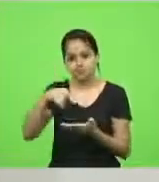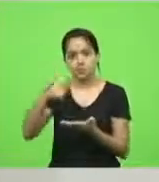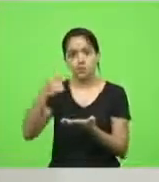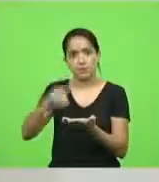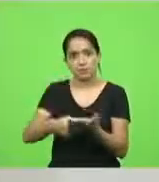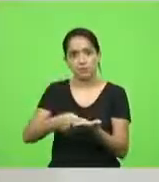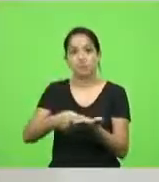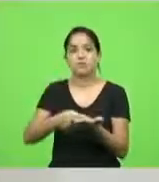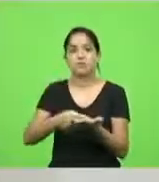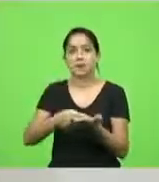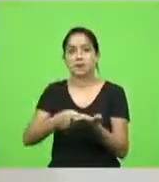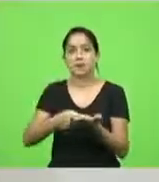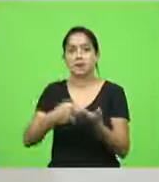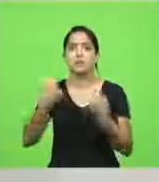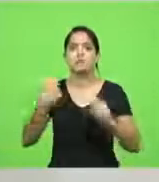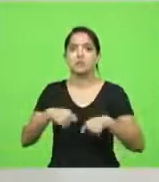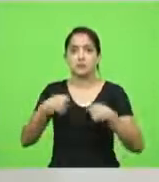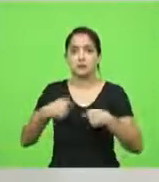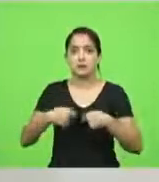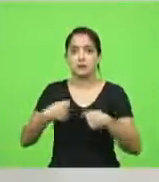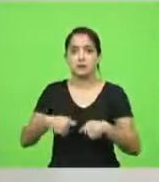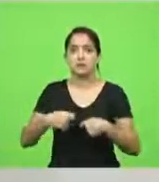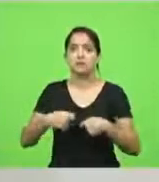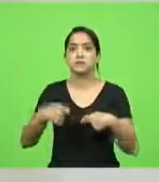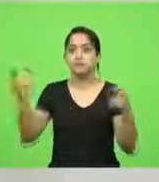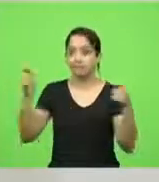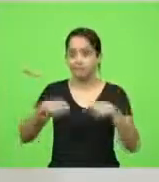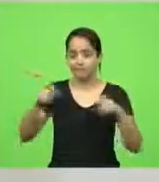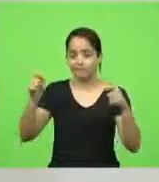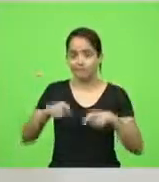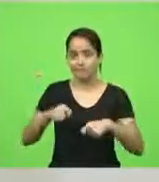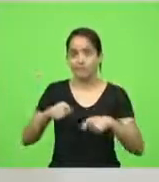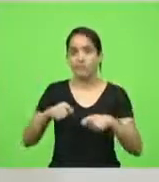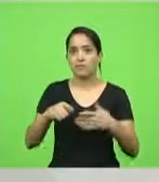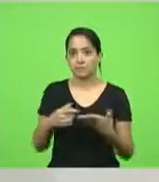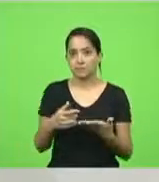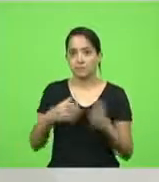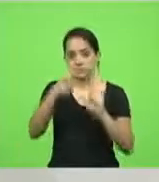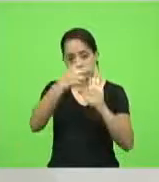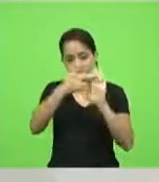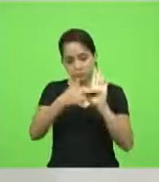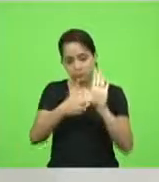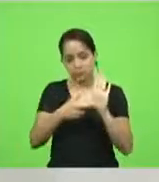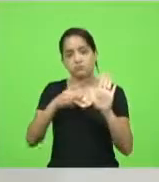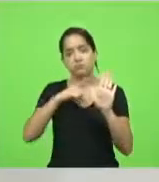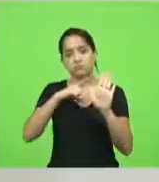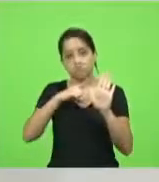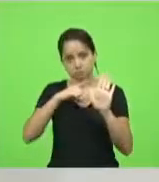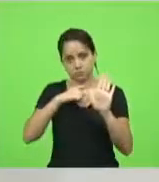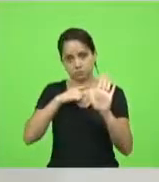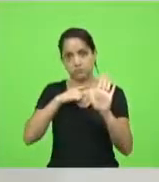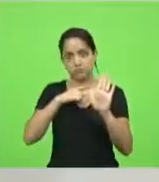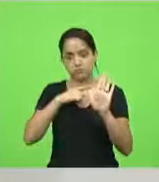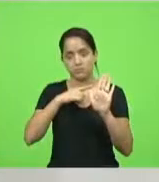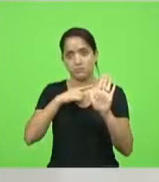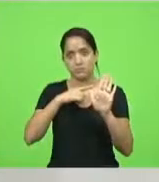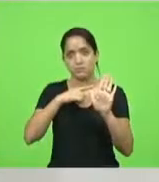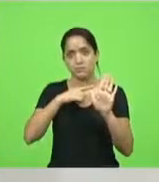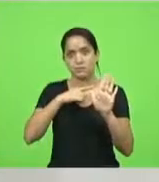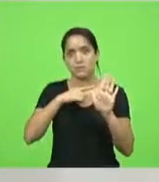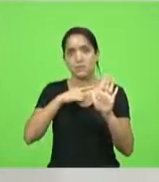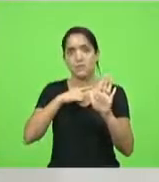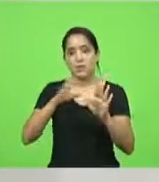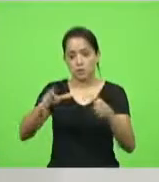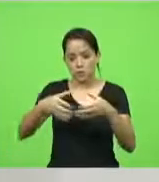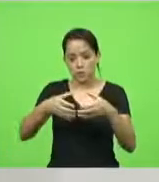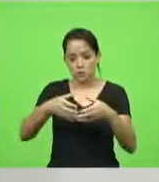e nós temos condições para isso, regimentalmente, nós temos condições para convocar membros